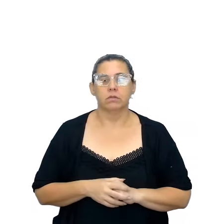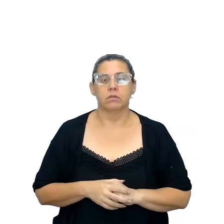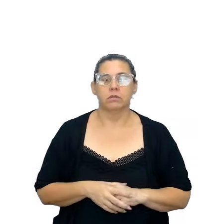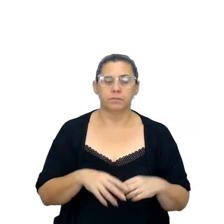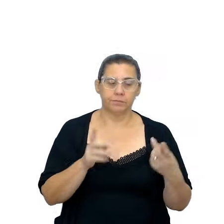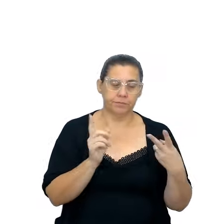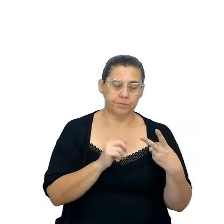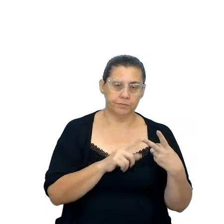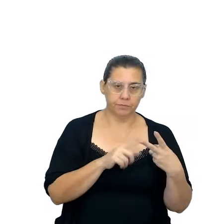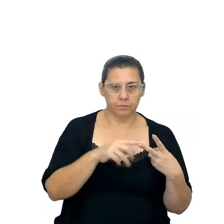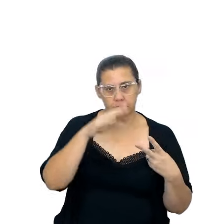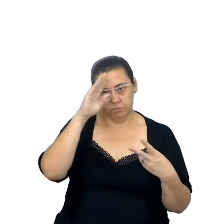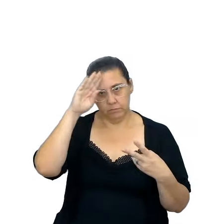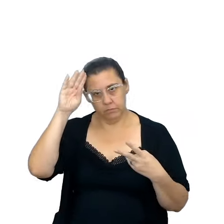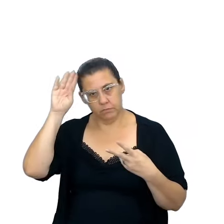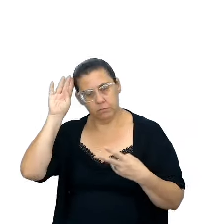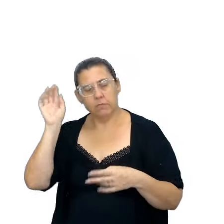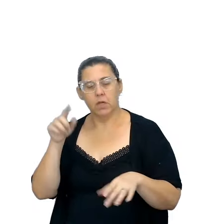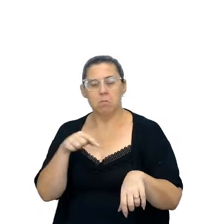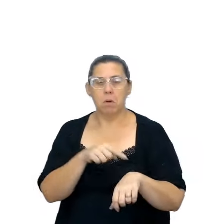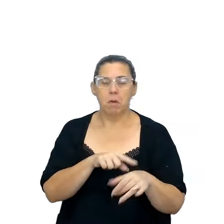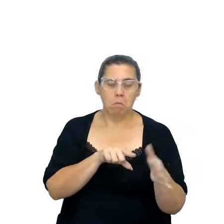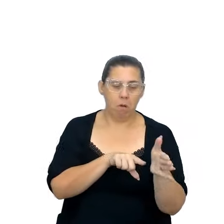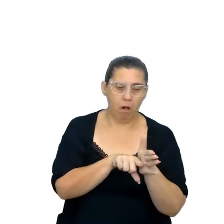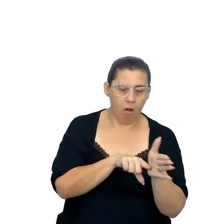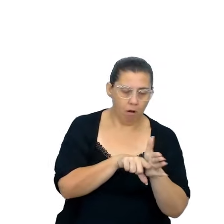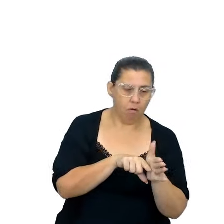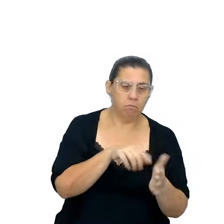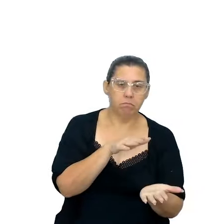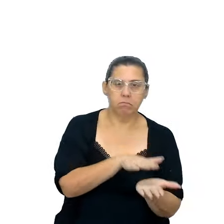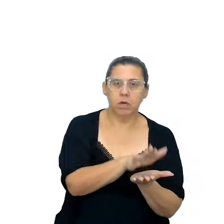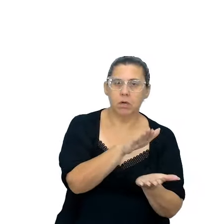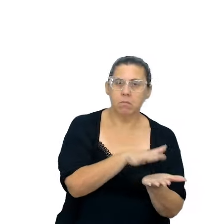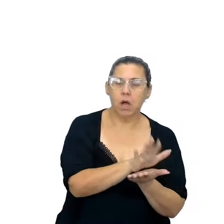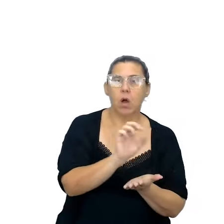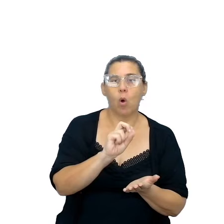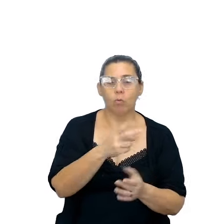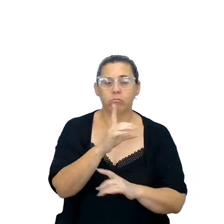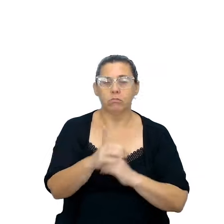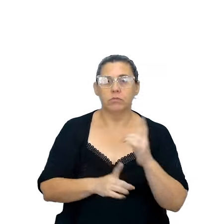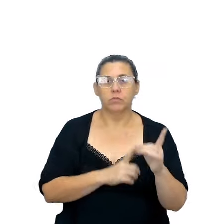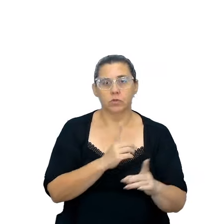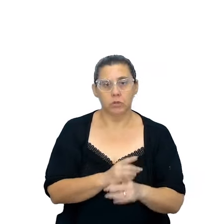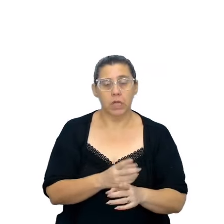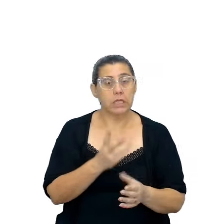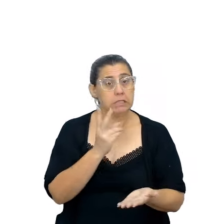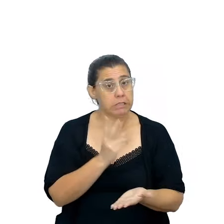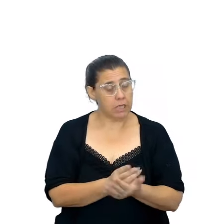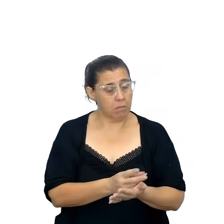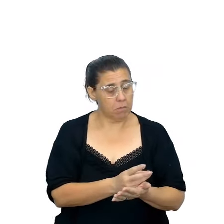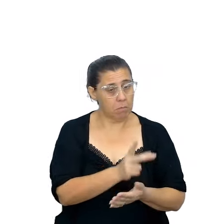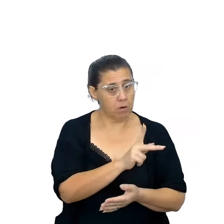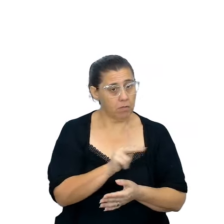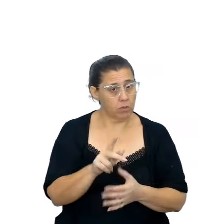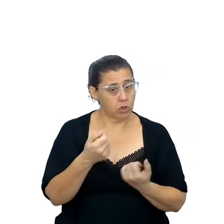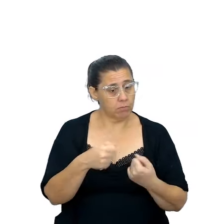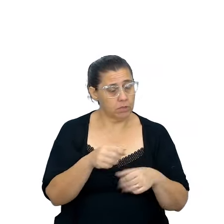A interpretação é o momento de pesquisar em materiais impressos, digitais, sempre orientados pelo professor,